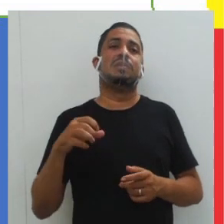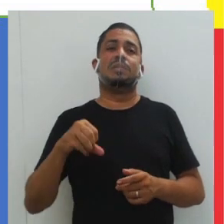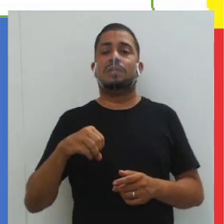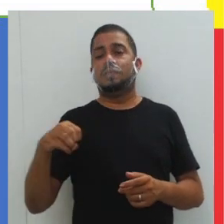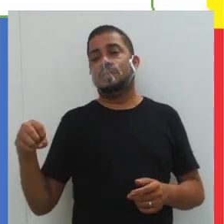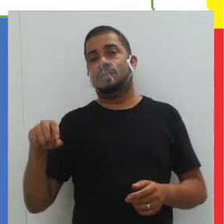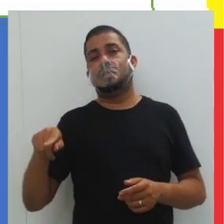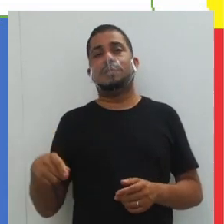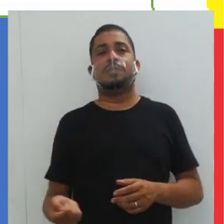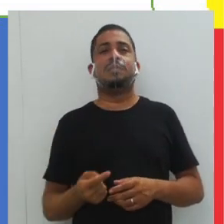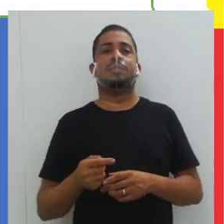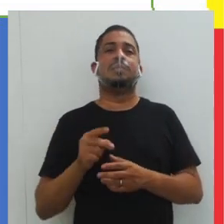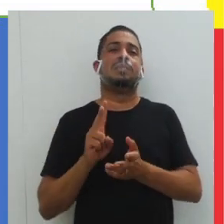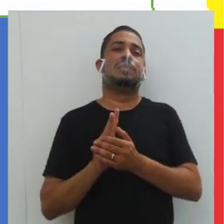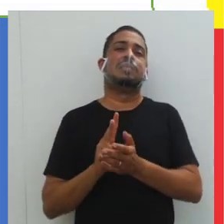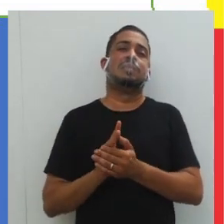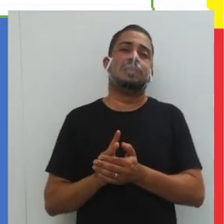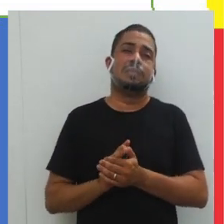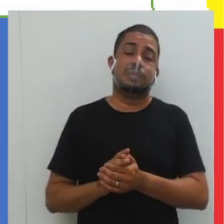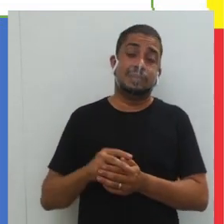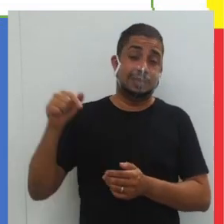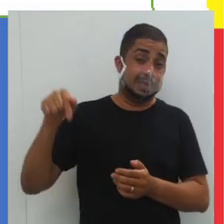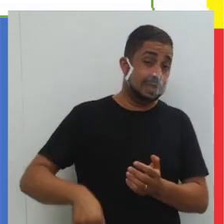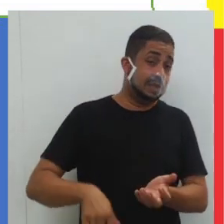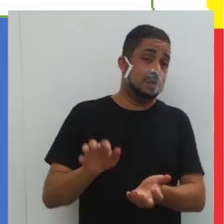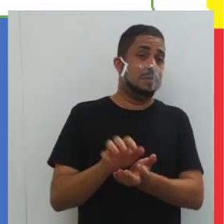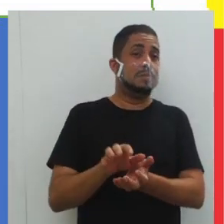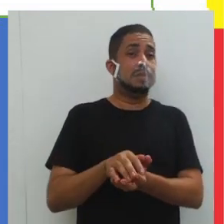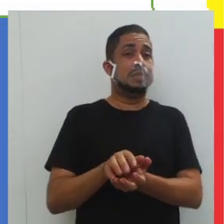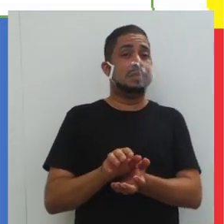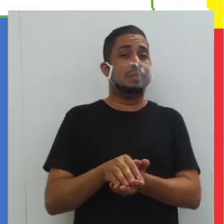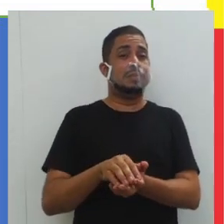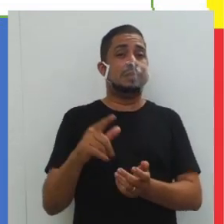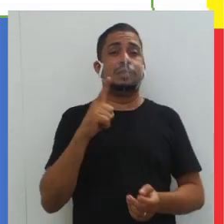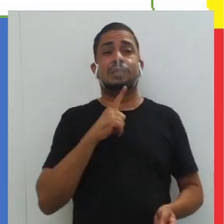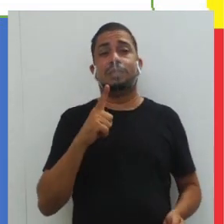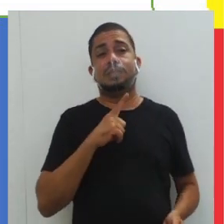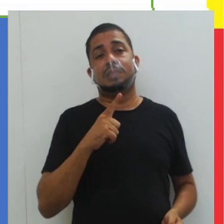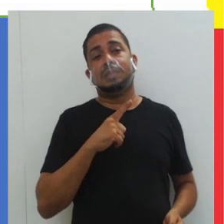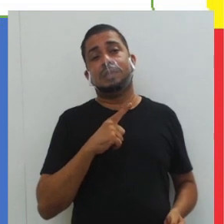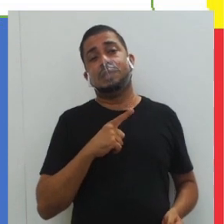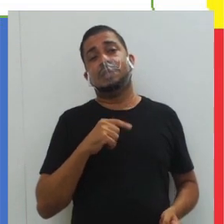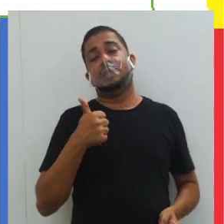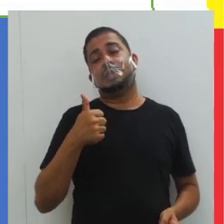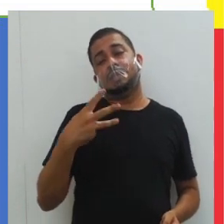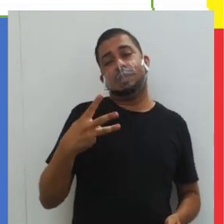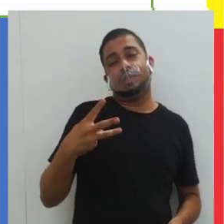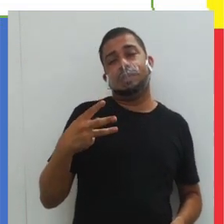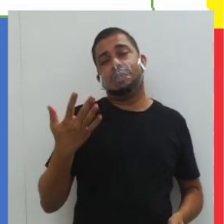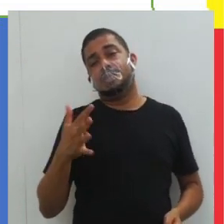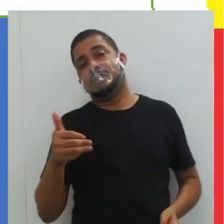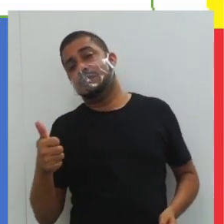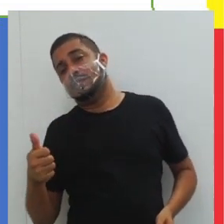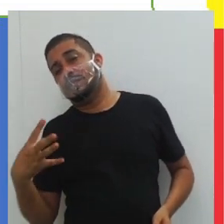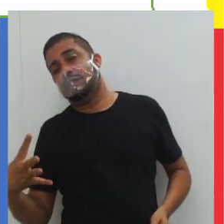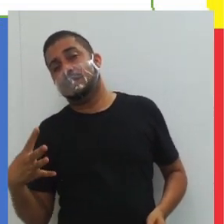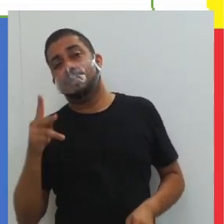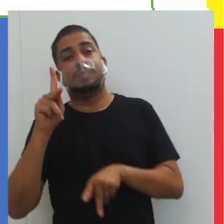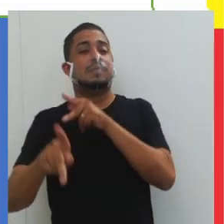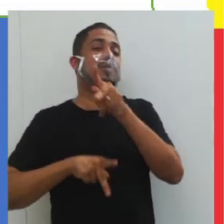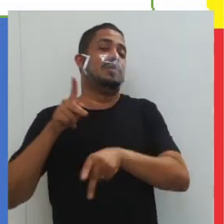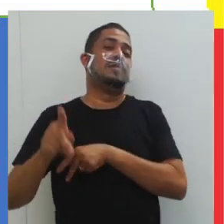indígenas. Em nosso estado, em Pernambuco, em Pernambuco, nós temos entre 13 e 14